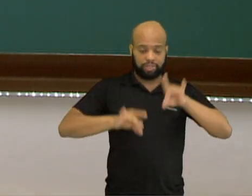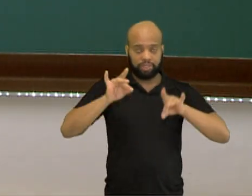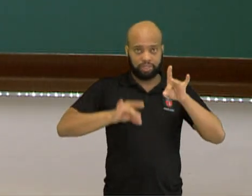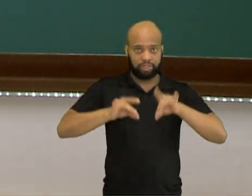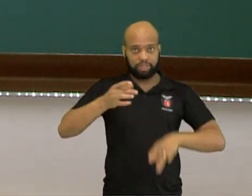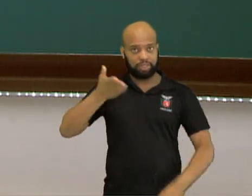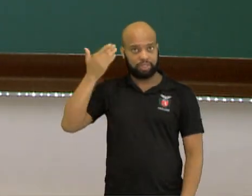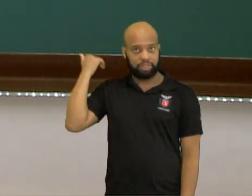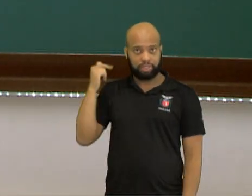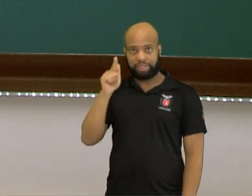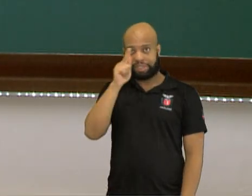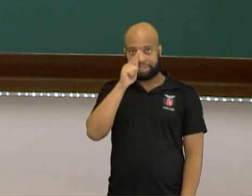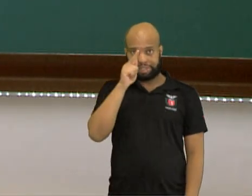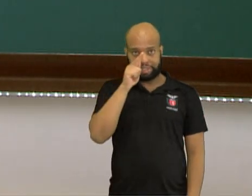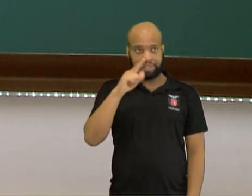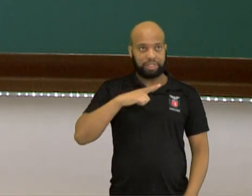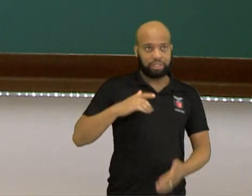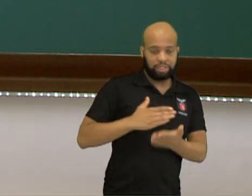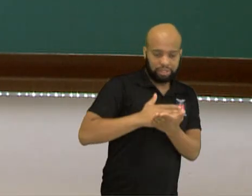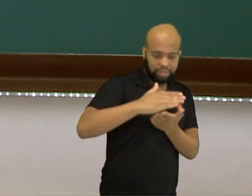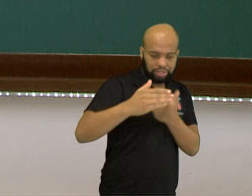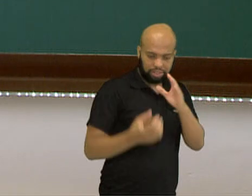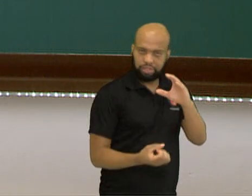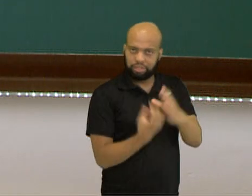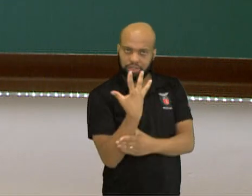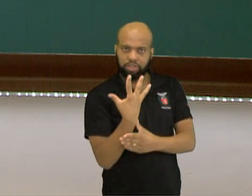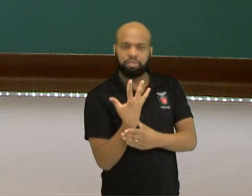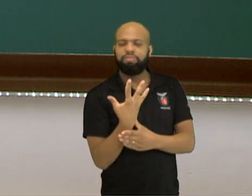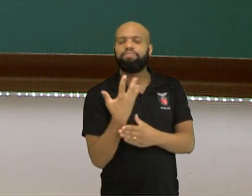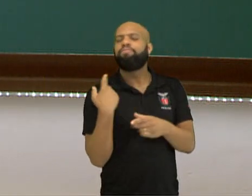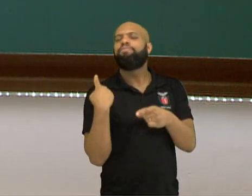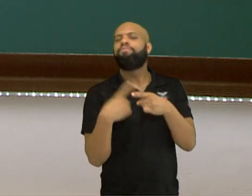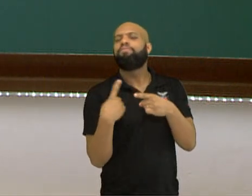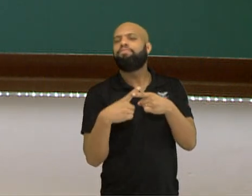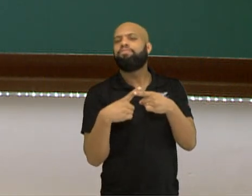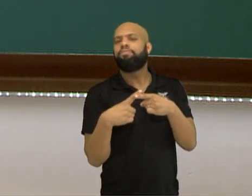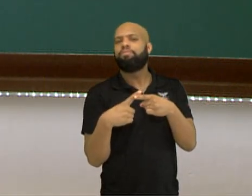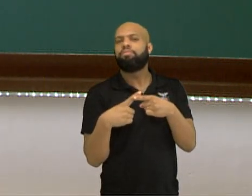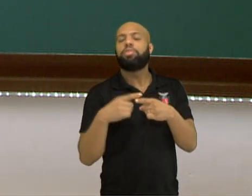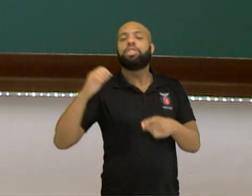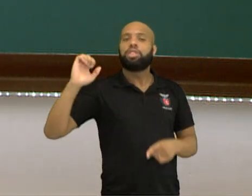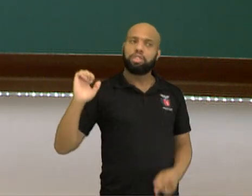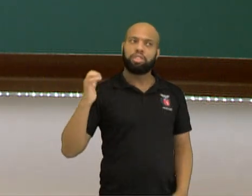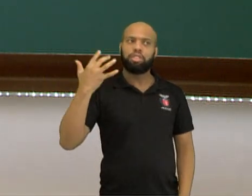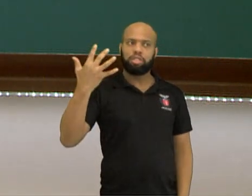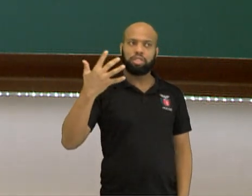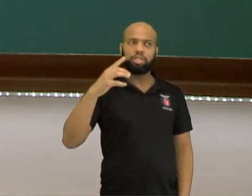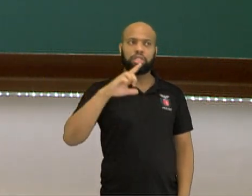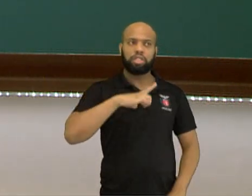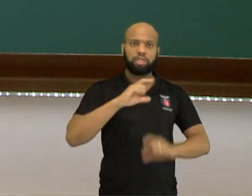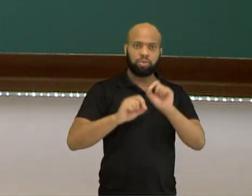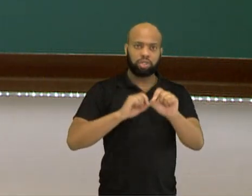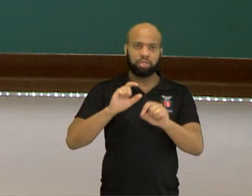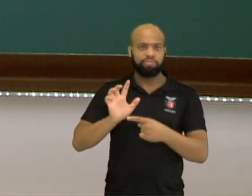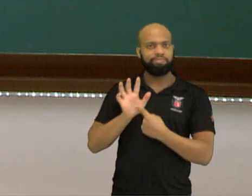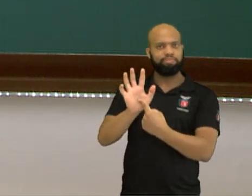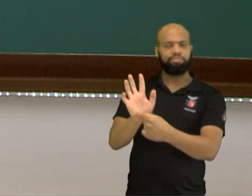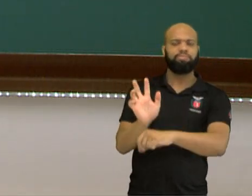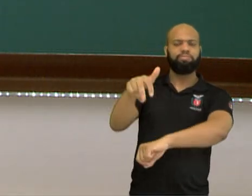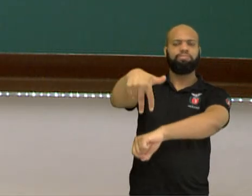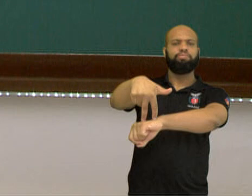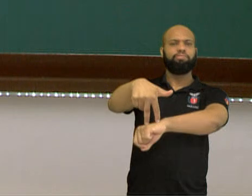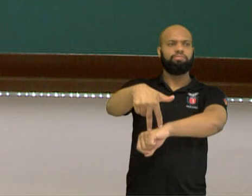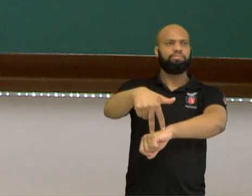Grécia, o início do teatro na Grécia, ele aconteceu com encenações e,